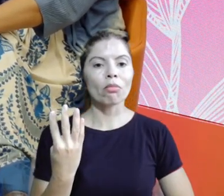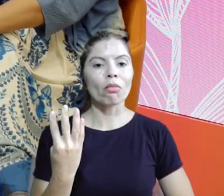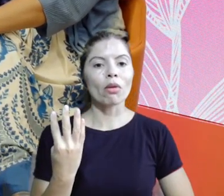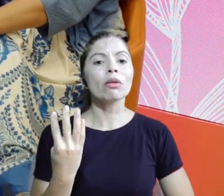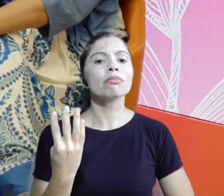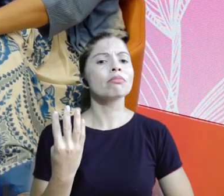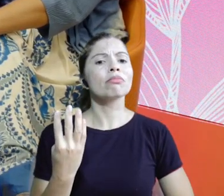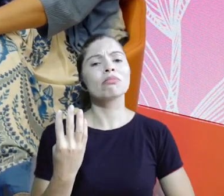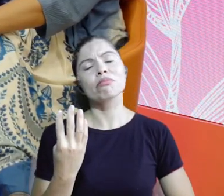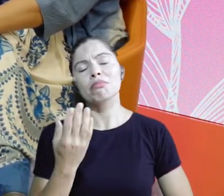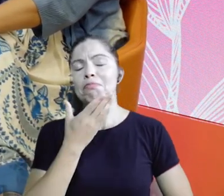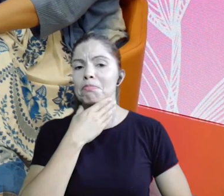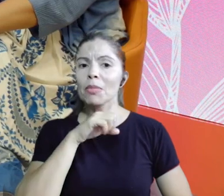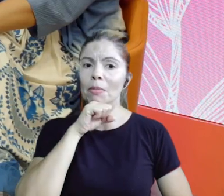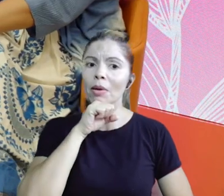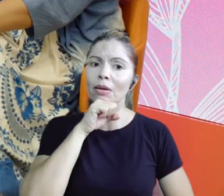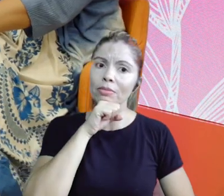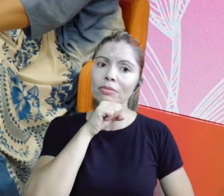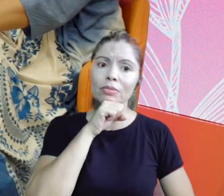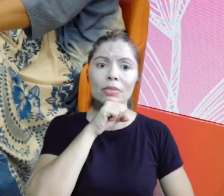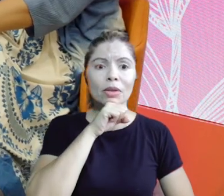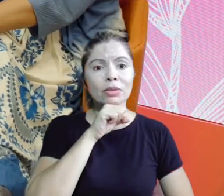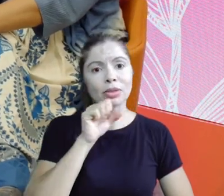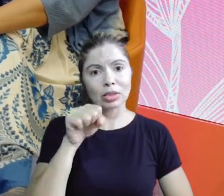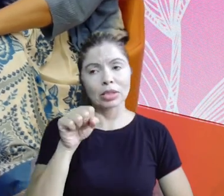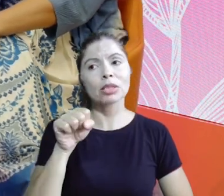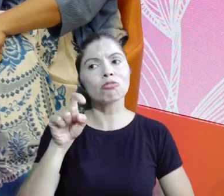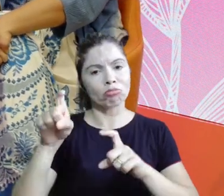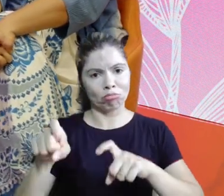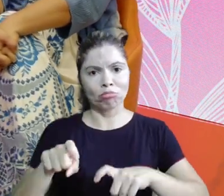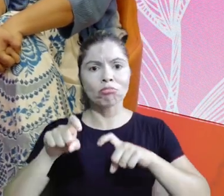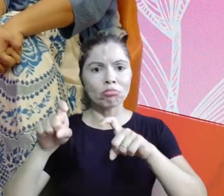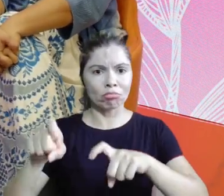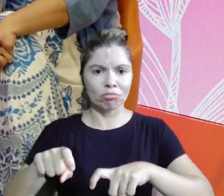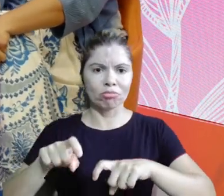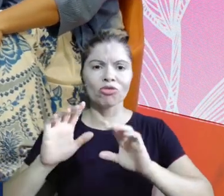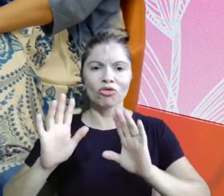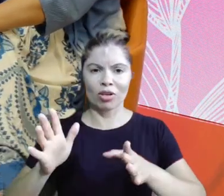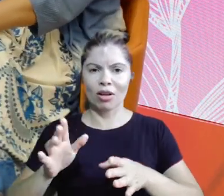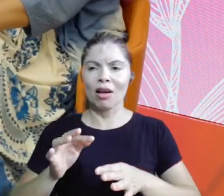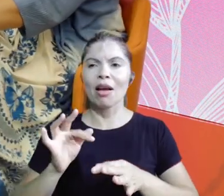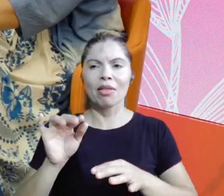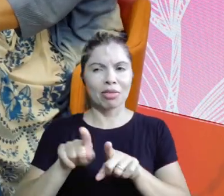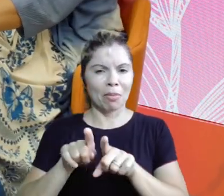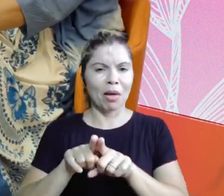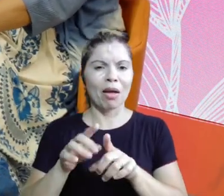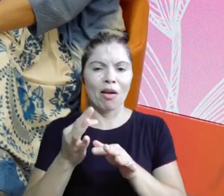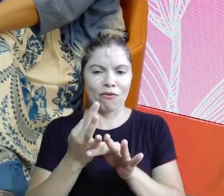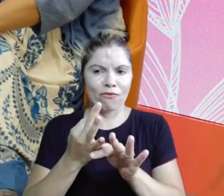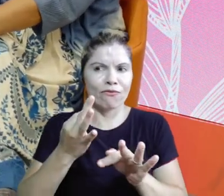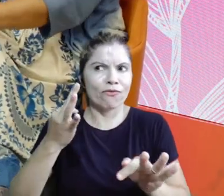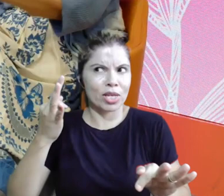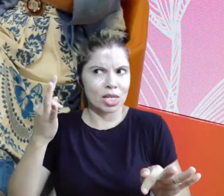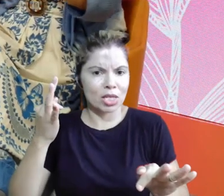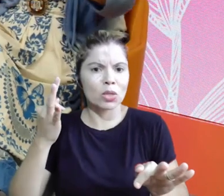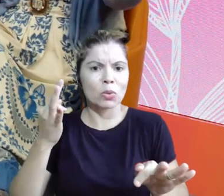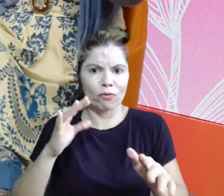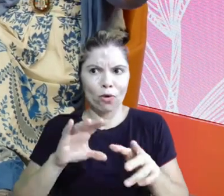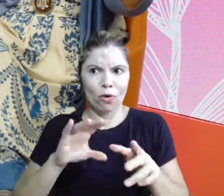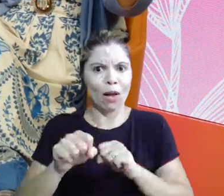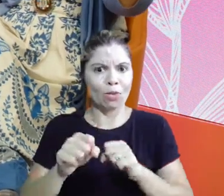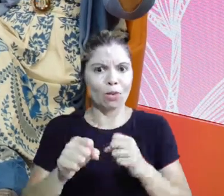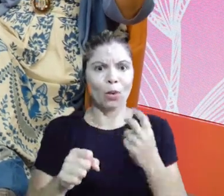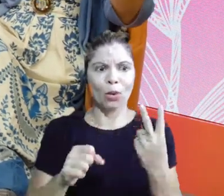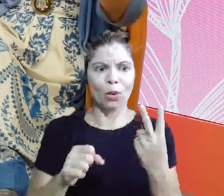não é, meu pai, assim, agricultor, físico, essas coisas, assim,